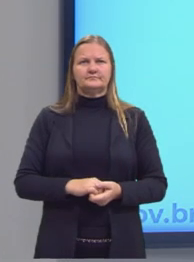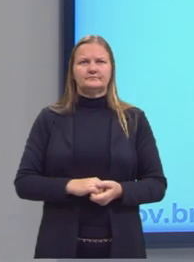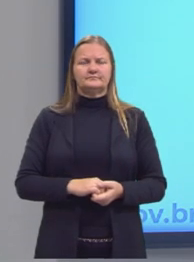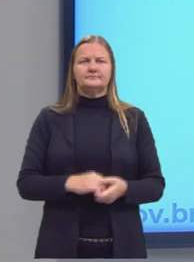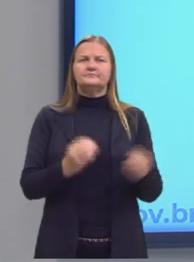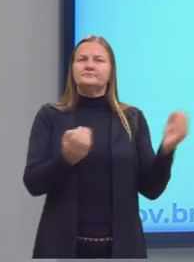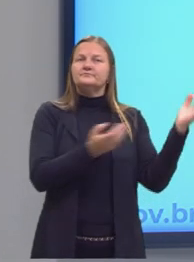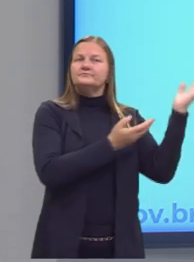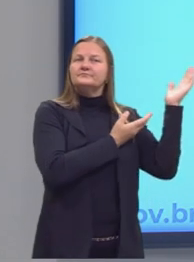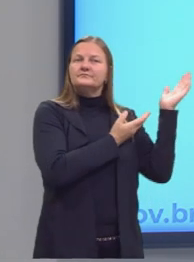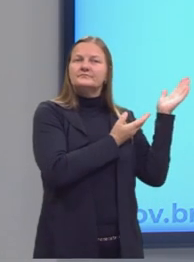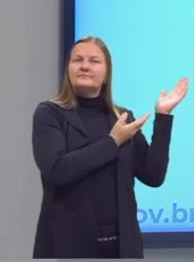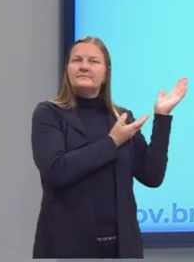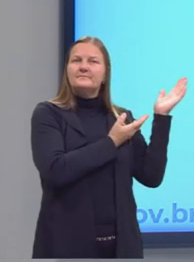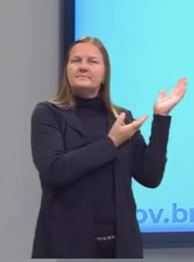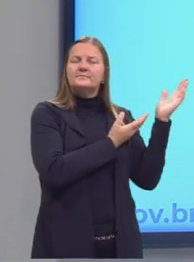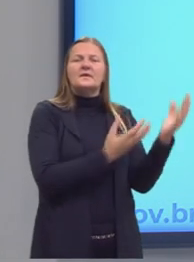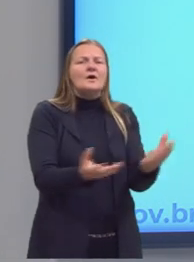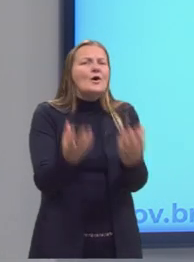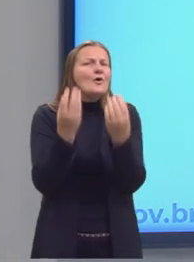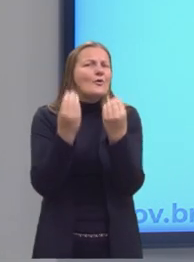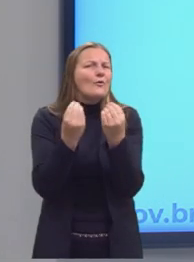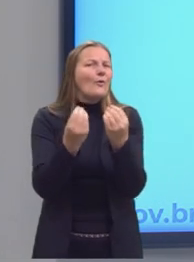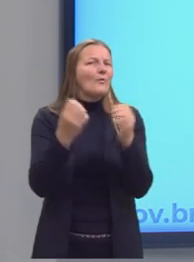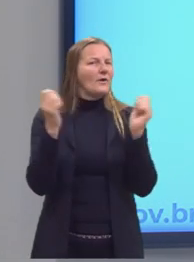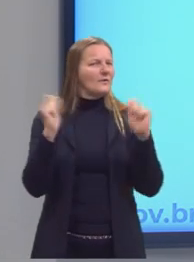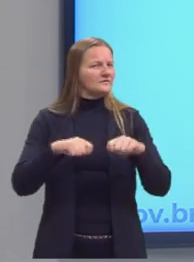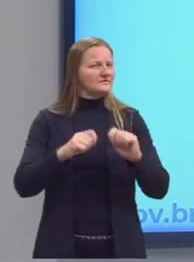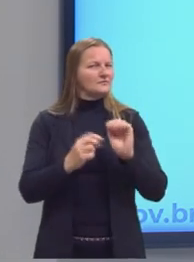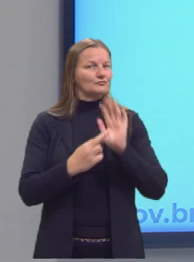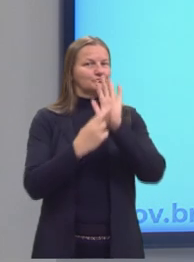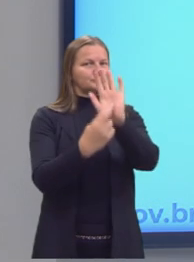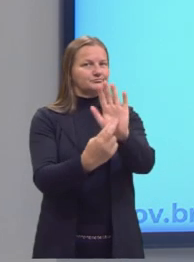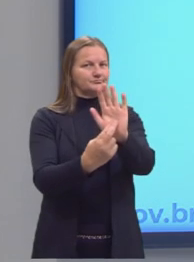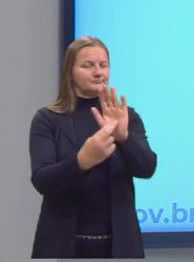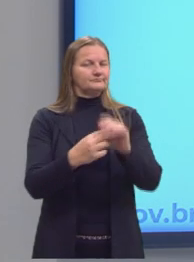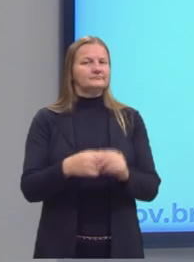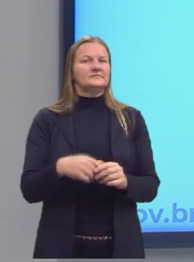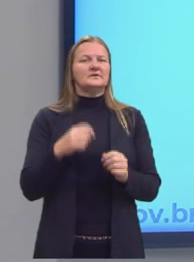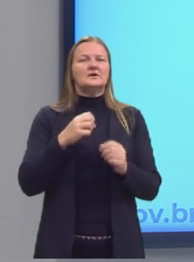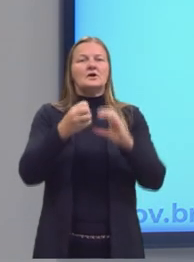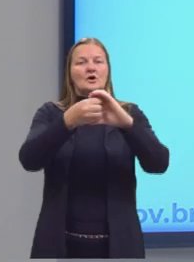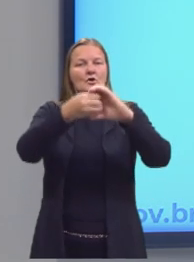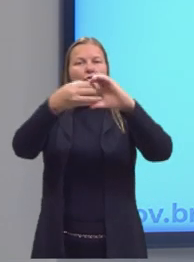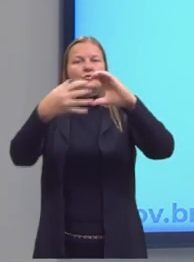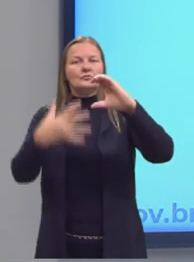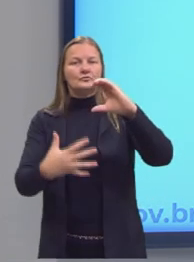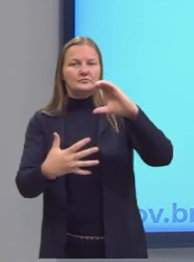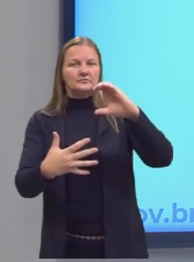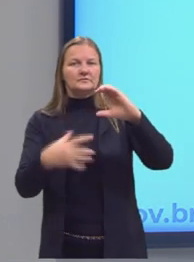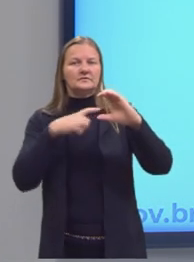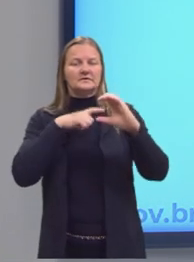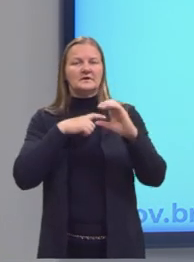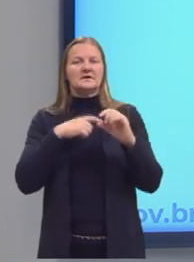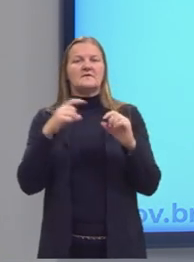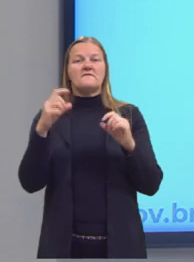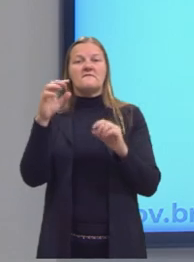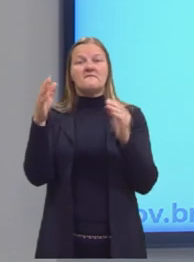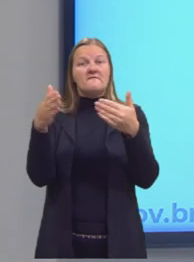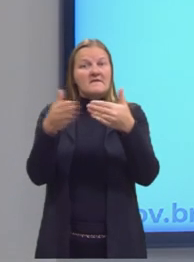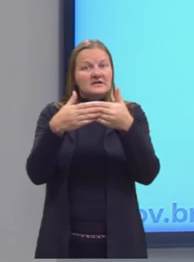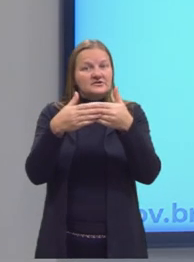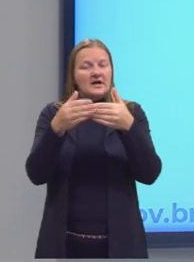Como que nós podemos, então, representar os intervalos reais? Nós classificamos, então, os intervalos fechados,